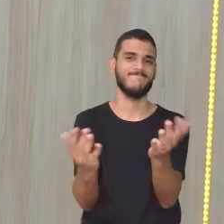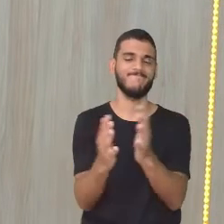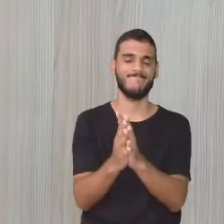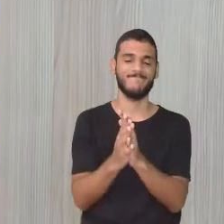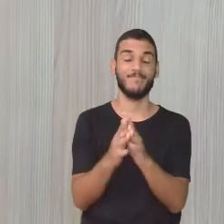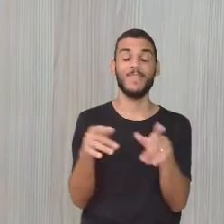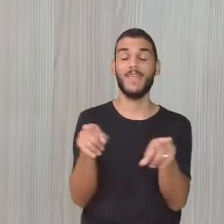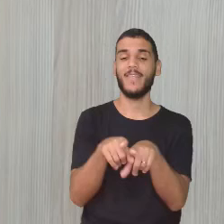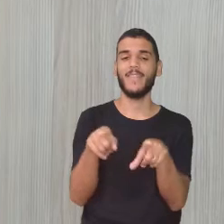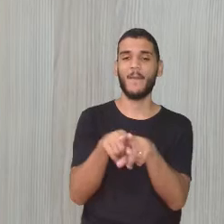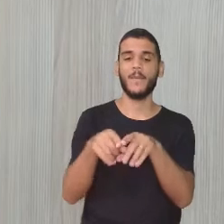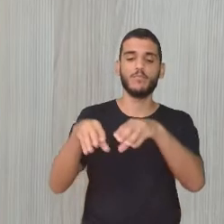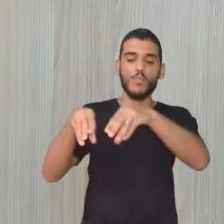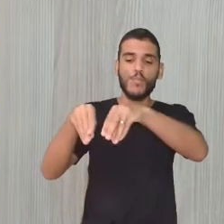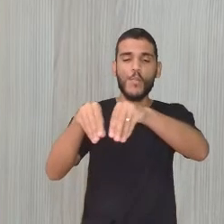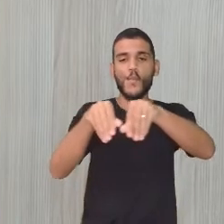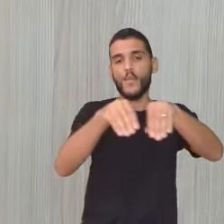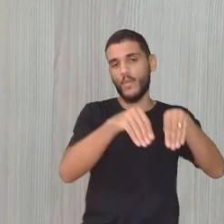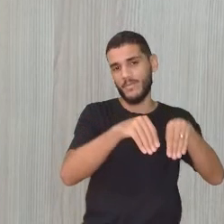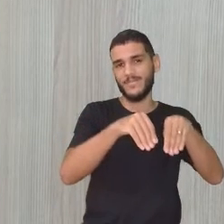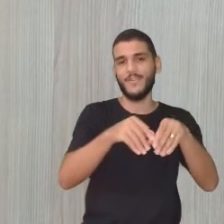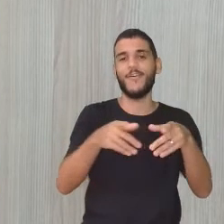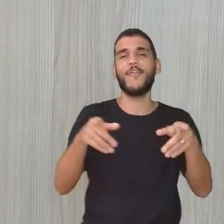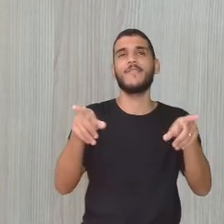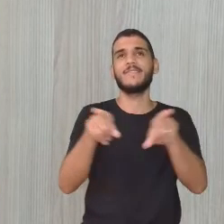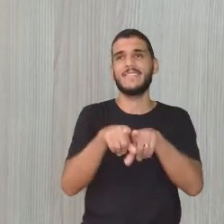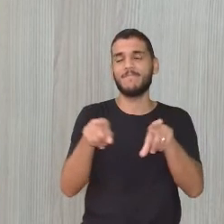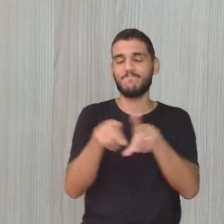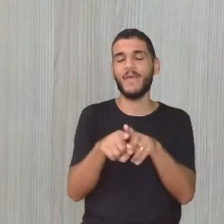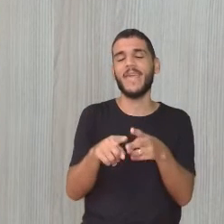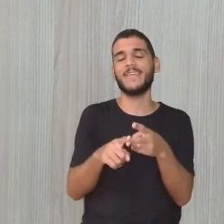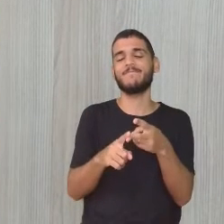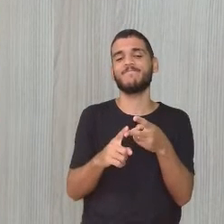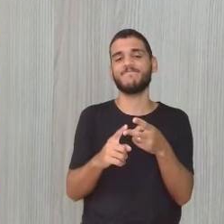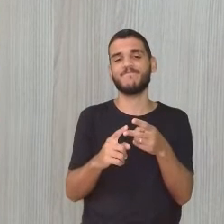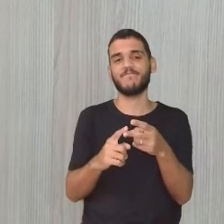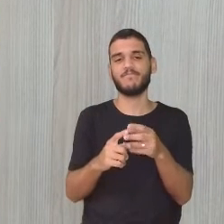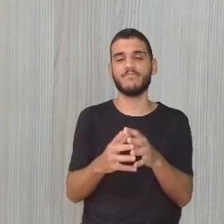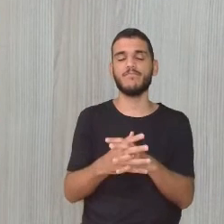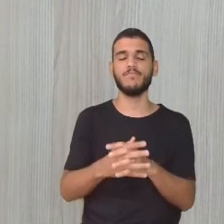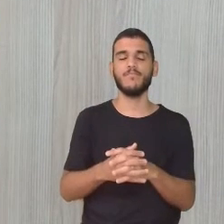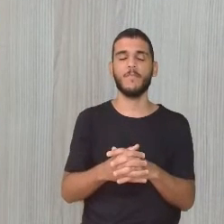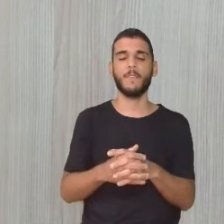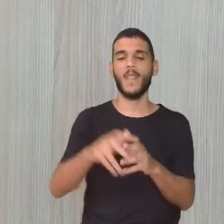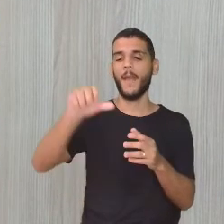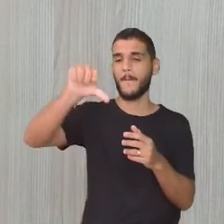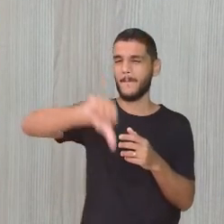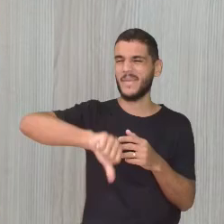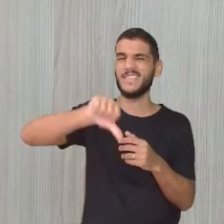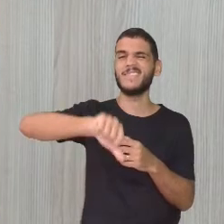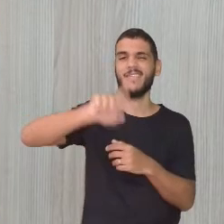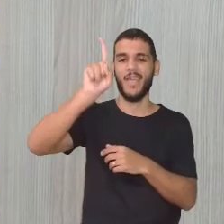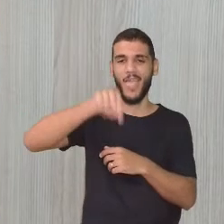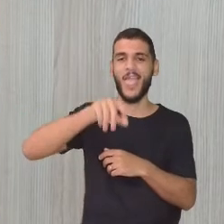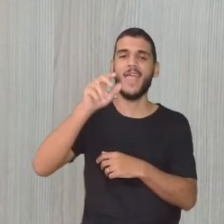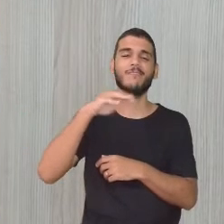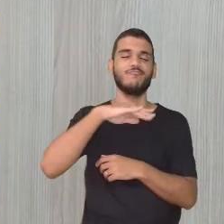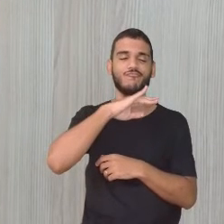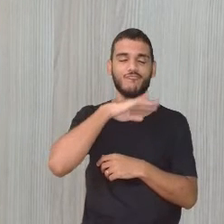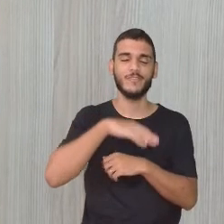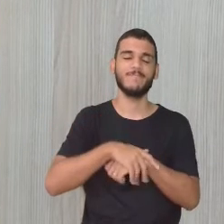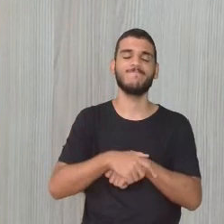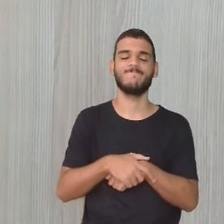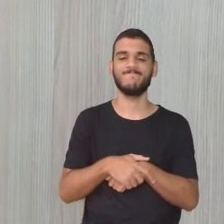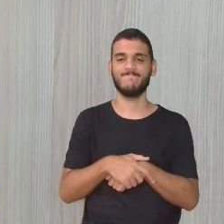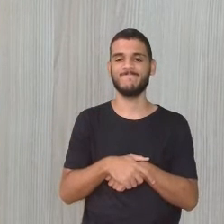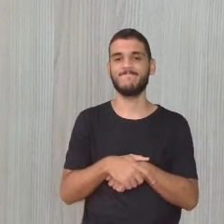também prejudica. se prejudica. Uma questão, professora Carol, trazendo da questão